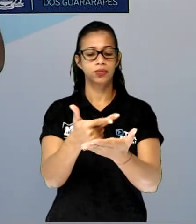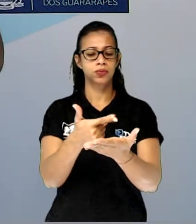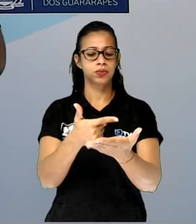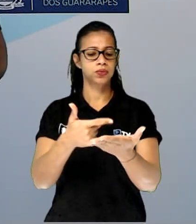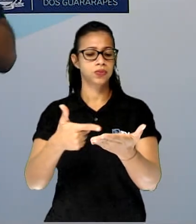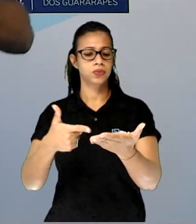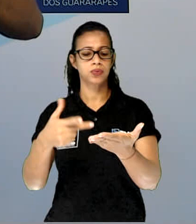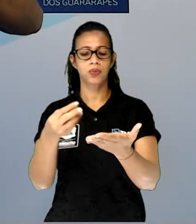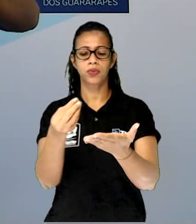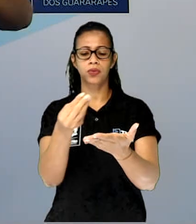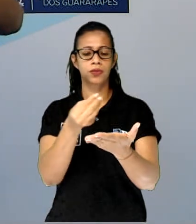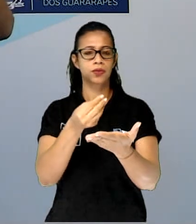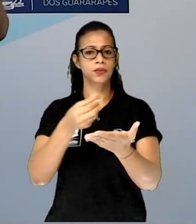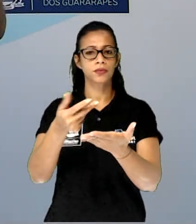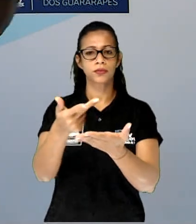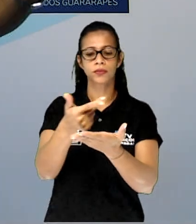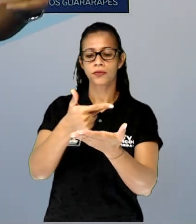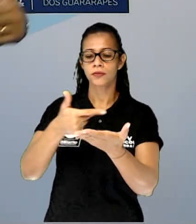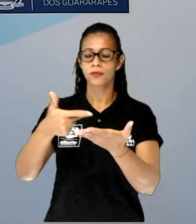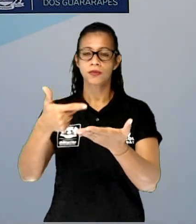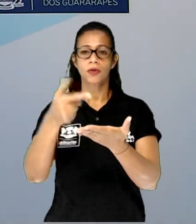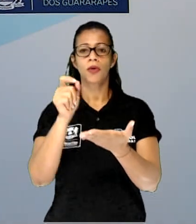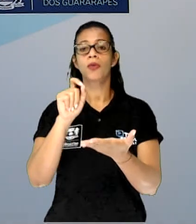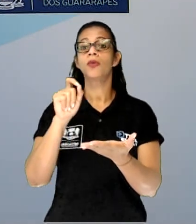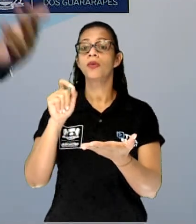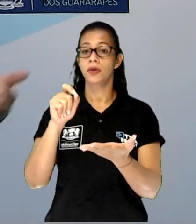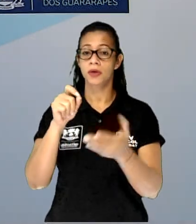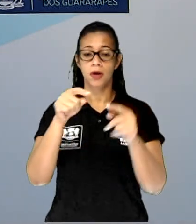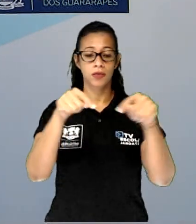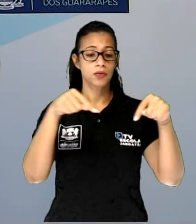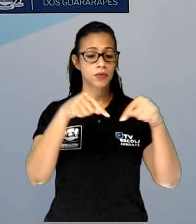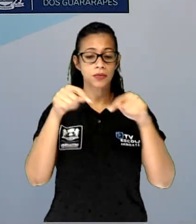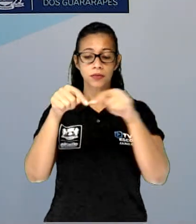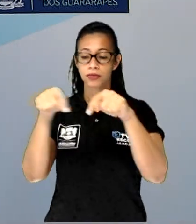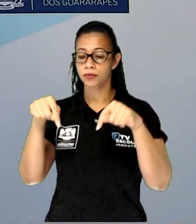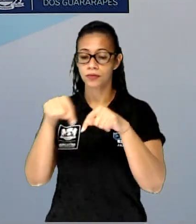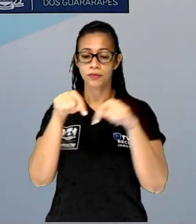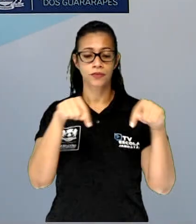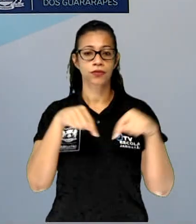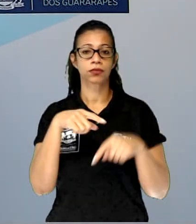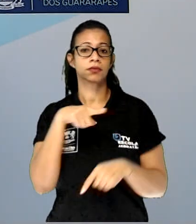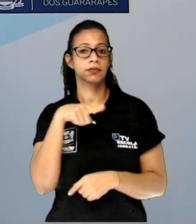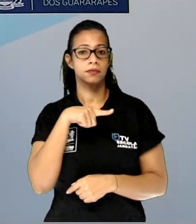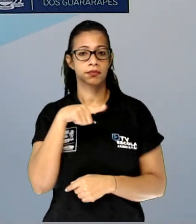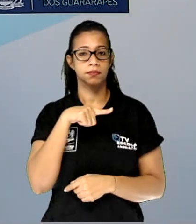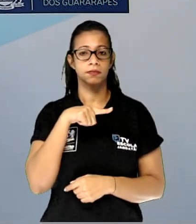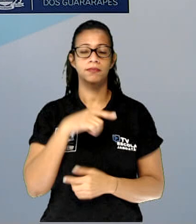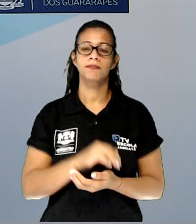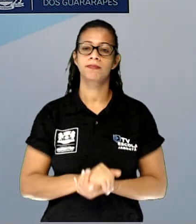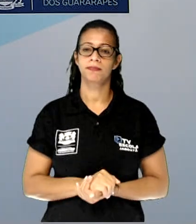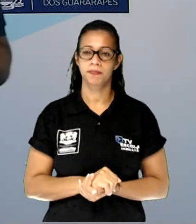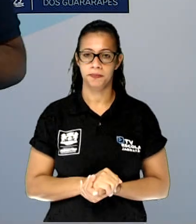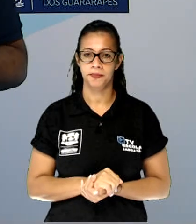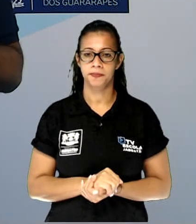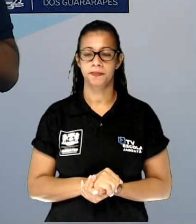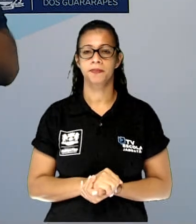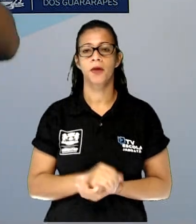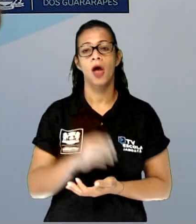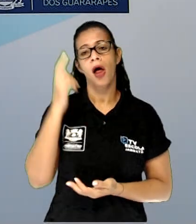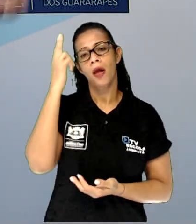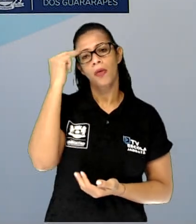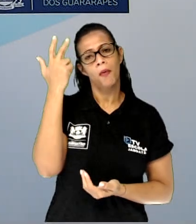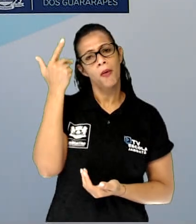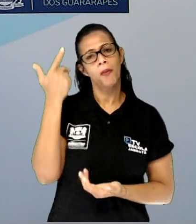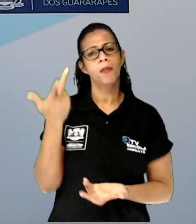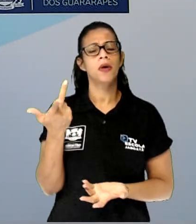detalhe, o que é cada parte da sua casa, o que é cada cômodo ali, tá bom? A gente normalmente usa a palavra, vamos